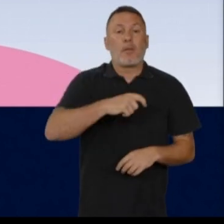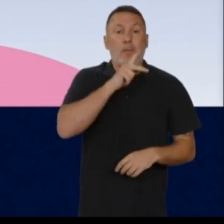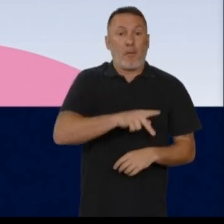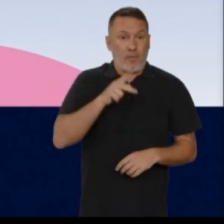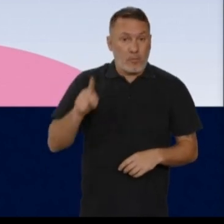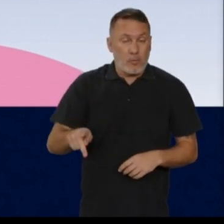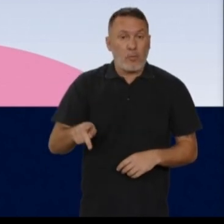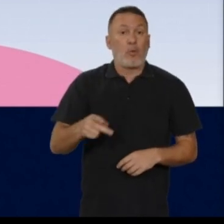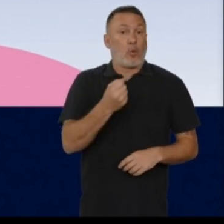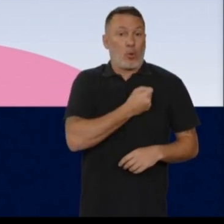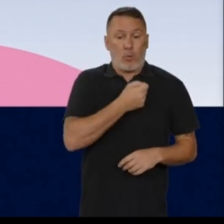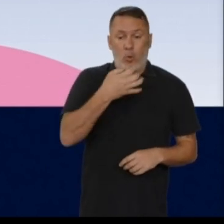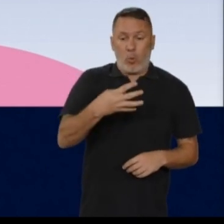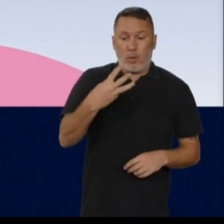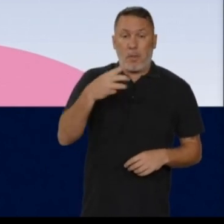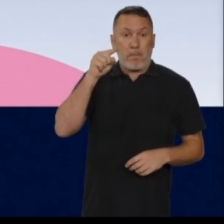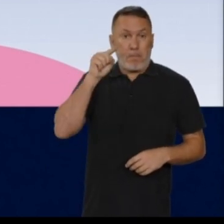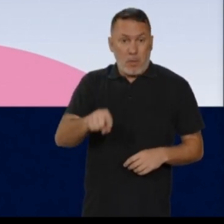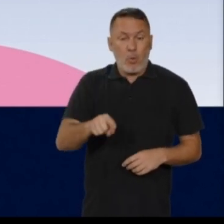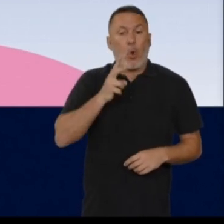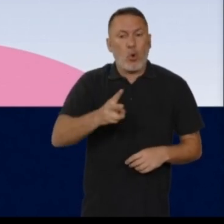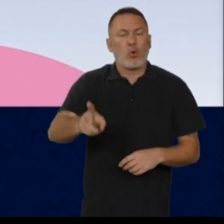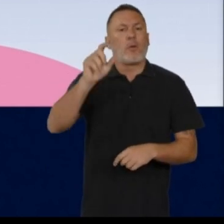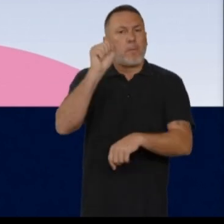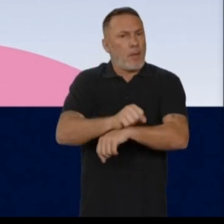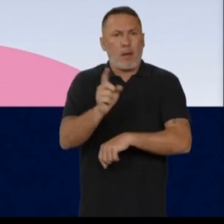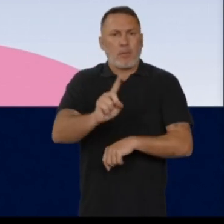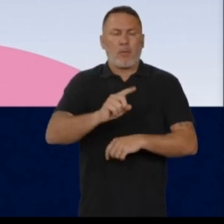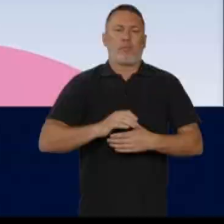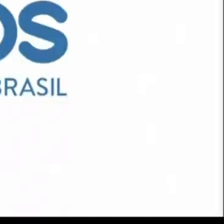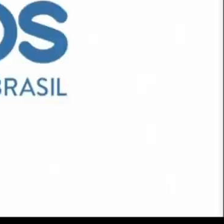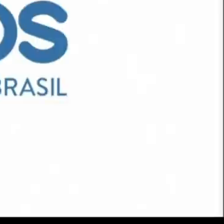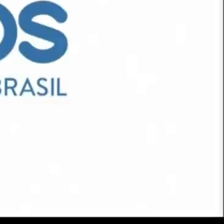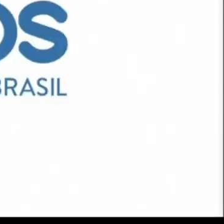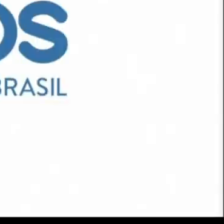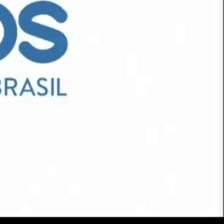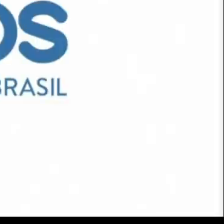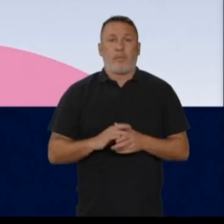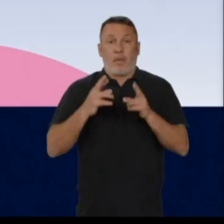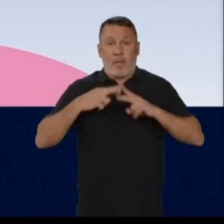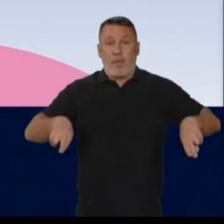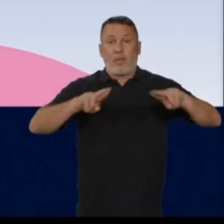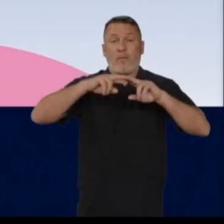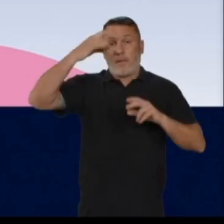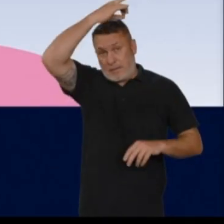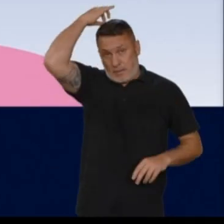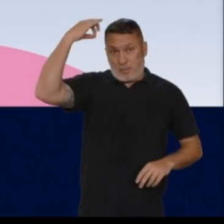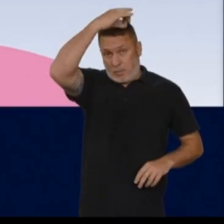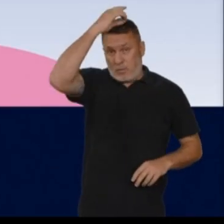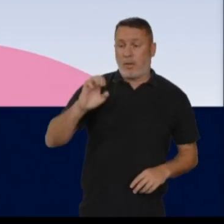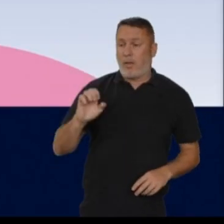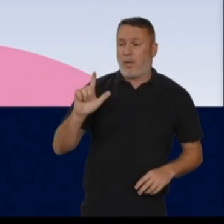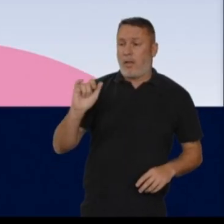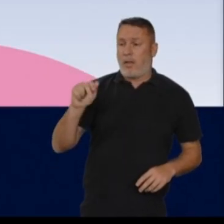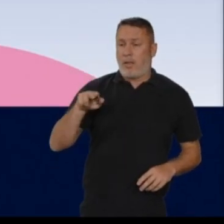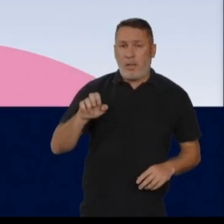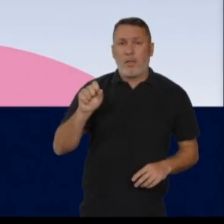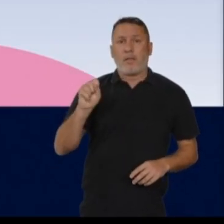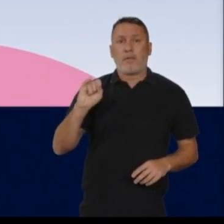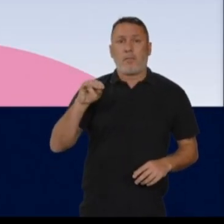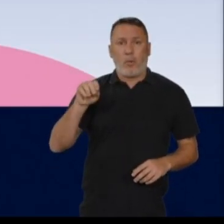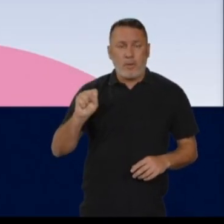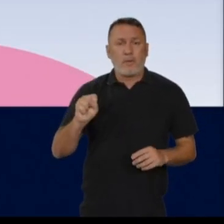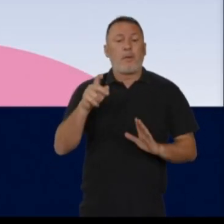estadual, professor Antônio César, 43 mil. Seguimos em frente. Renova Espírito Santo. Eu sou Eliane